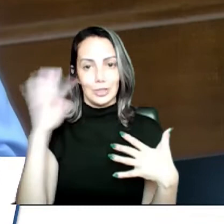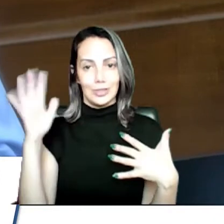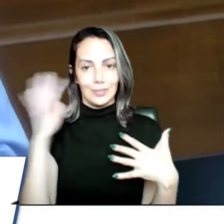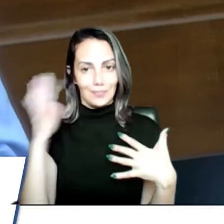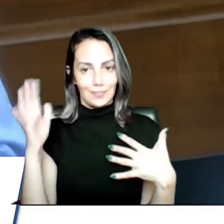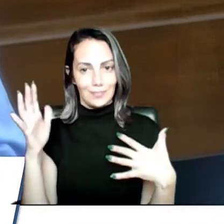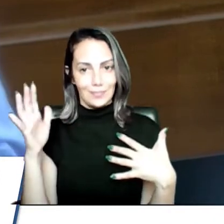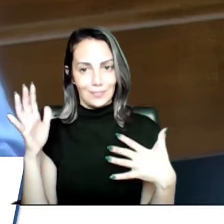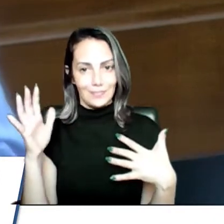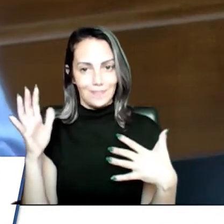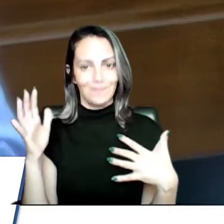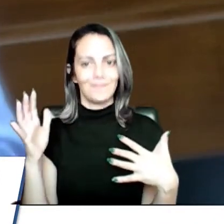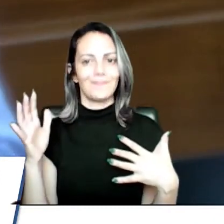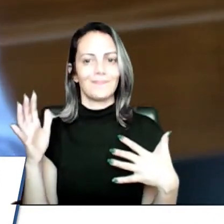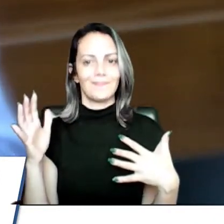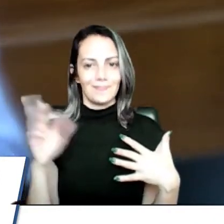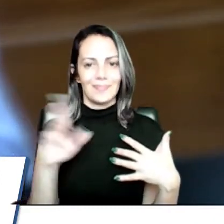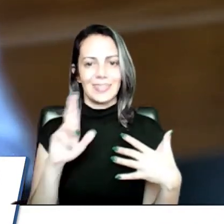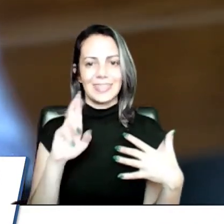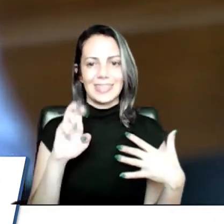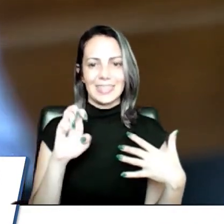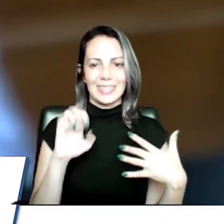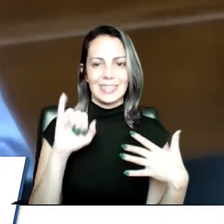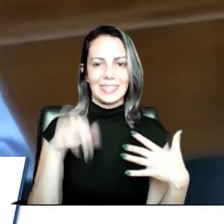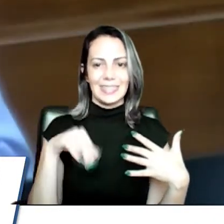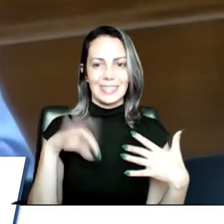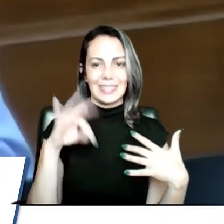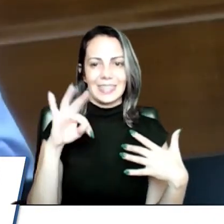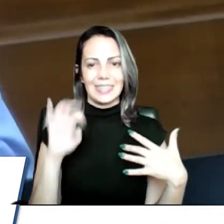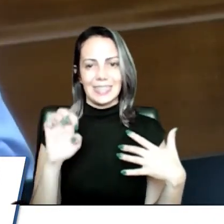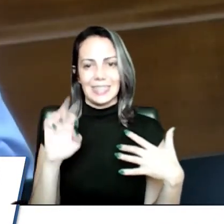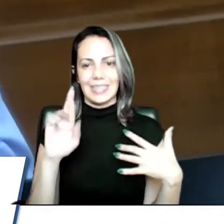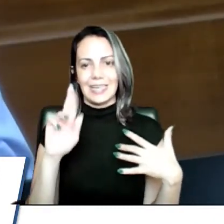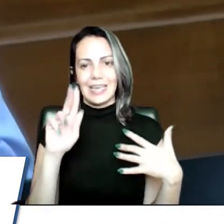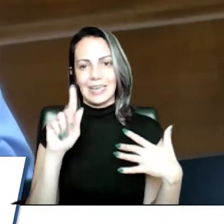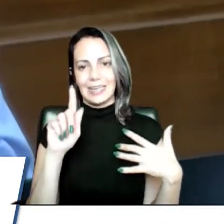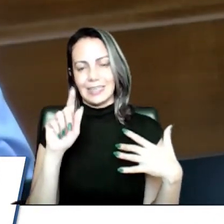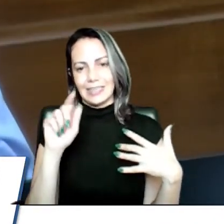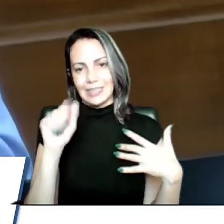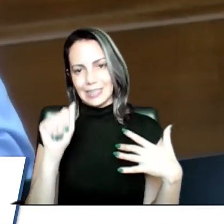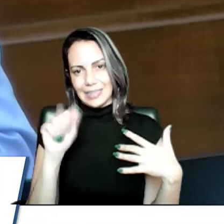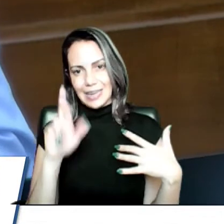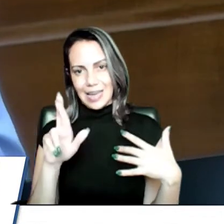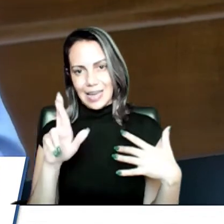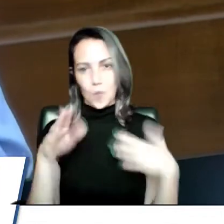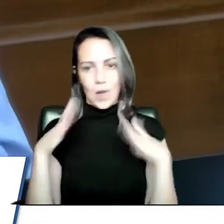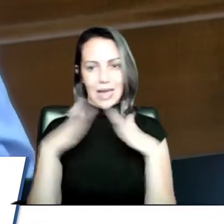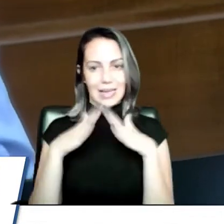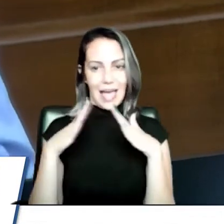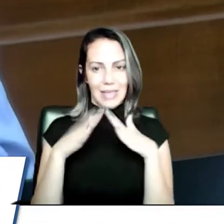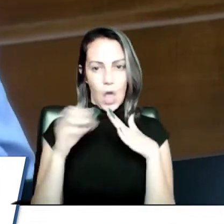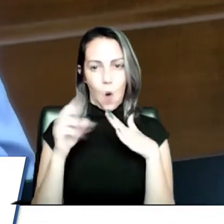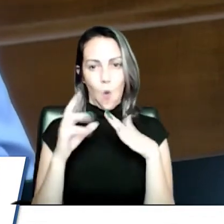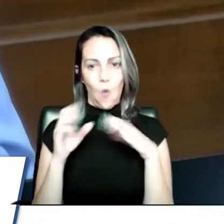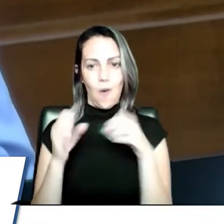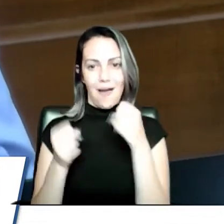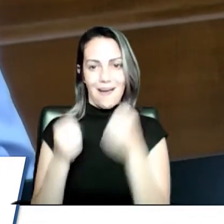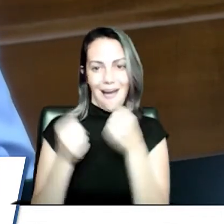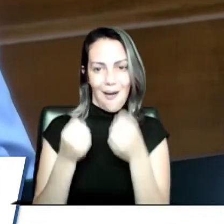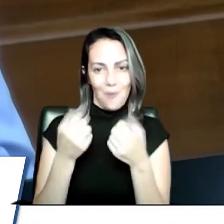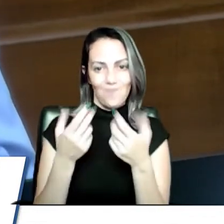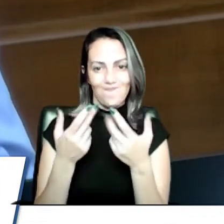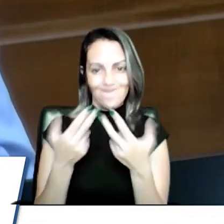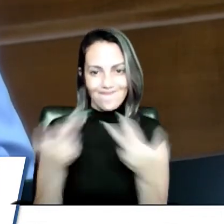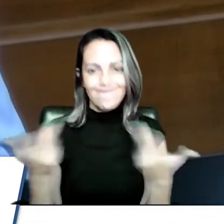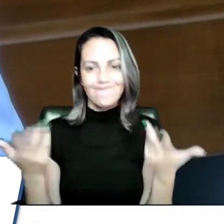reintegrar uma casa, um automóvel, máquinas de pêsseponto, todas essas coisas eu enfrentei. Agora, diante